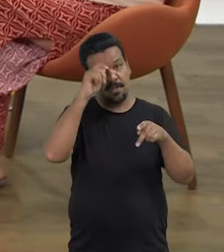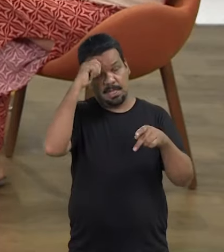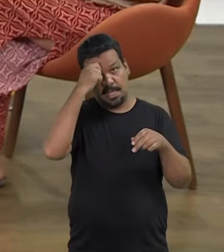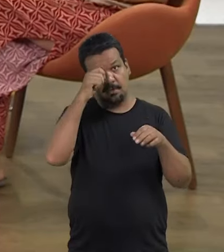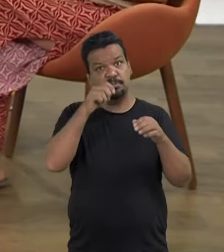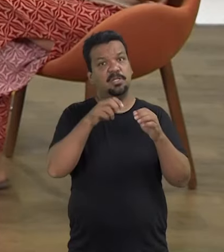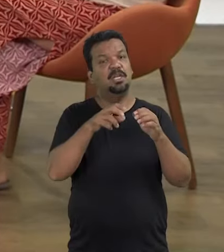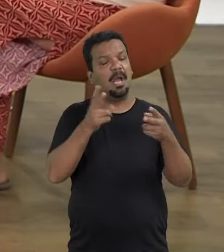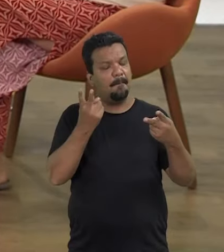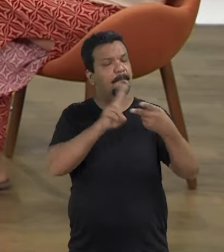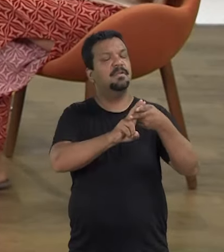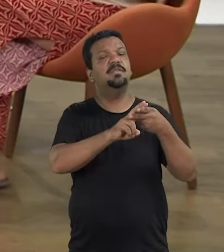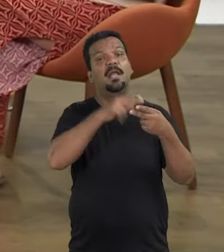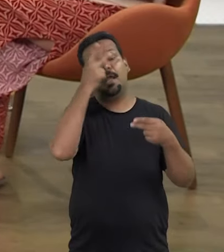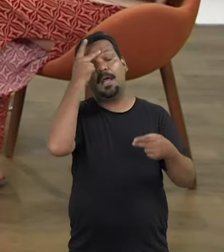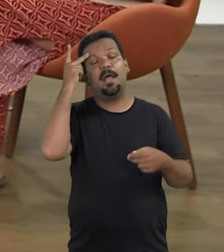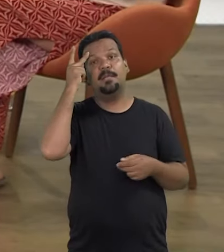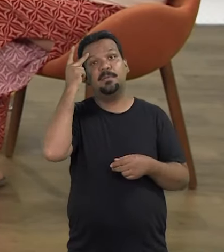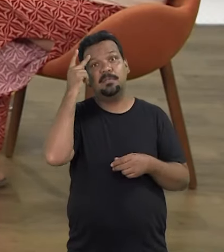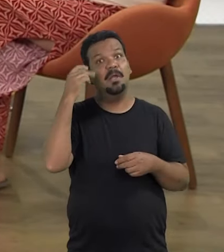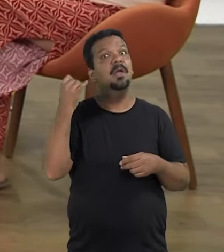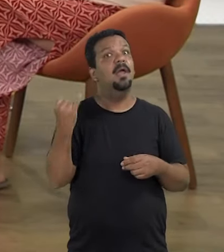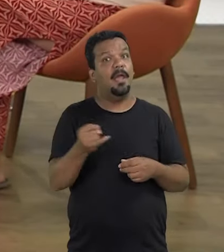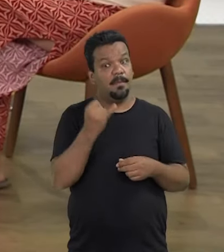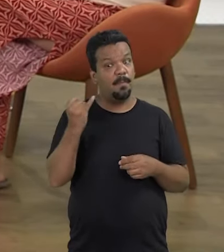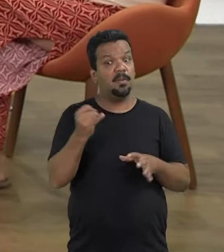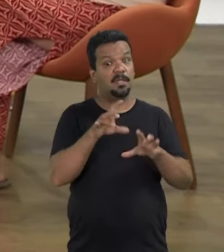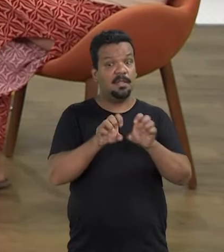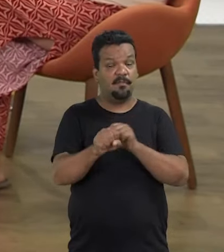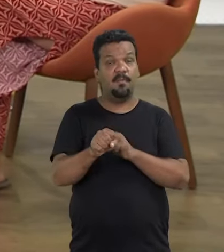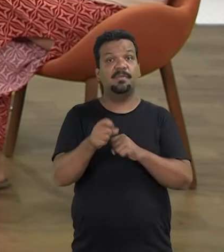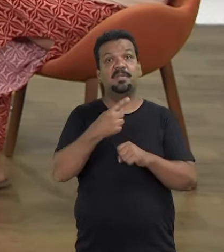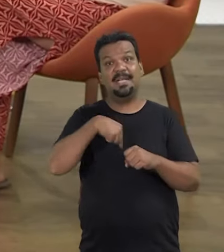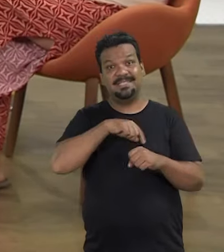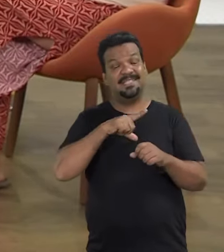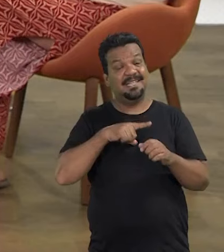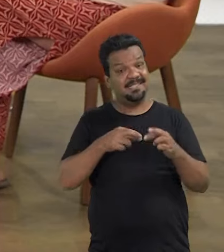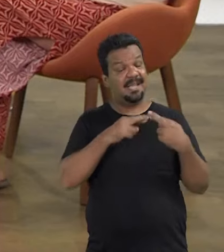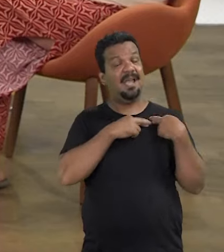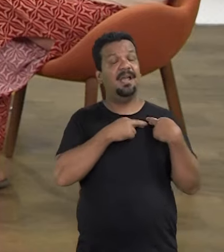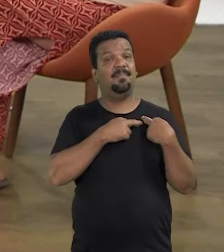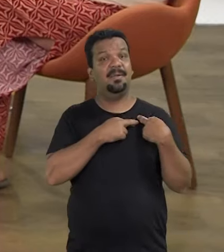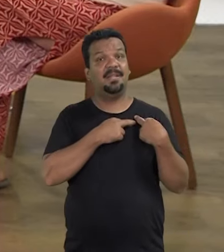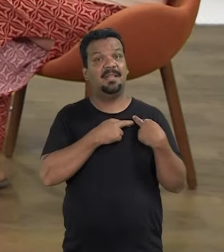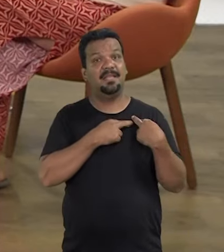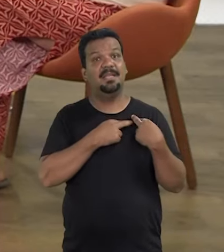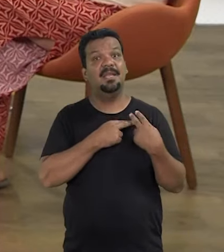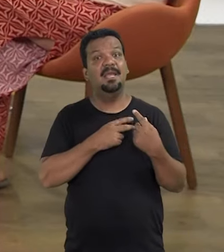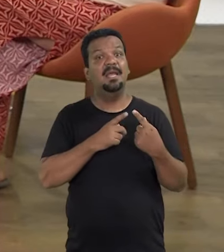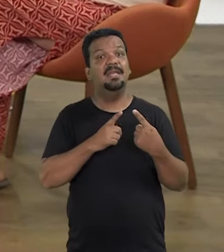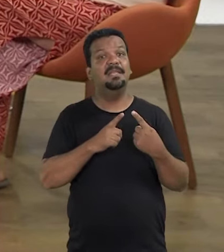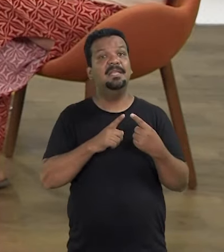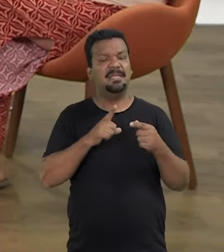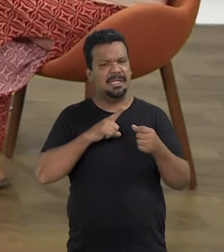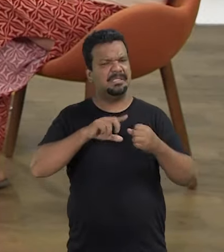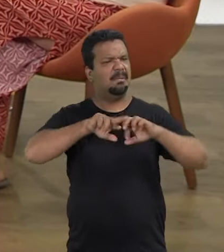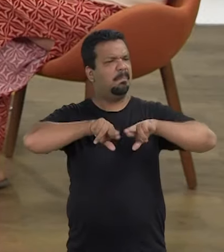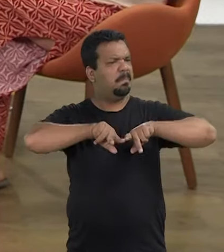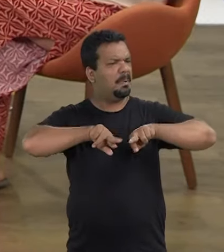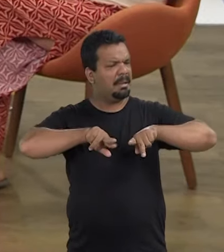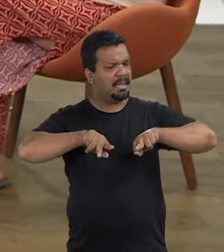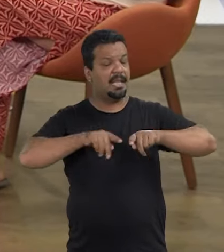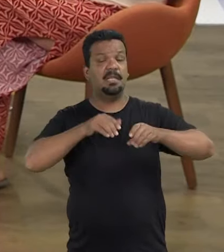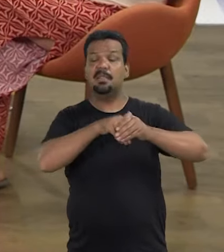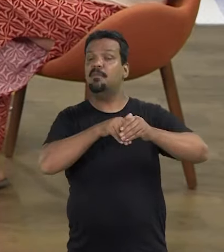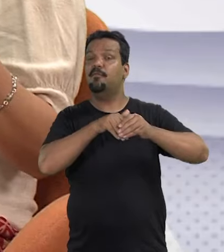foram os que aprisionaram essas pessoas. E aí, é preciso na formação que a gente tenha esse compromisso de permitir essa